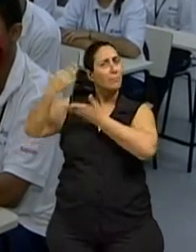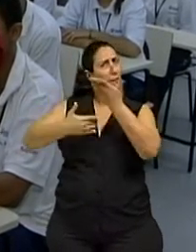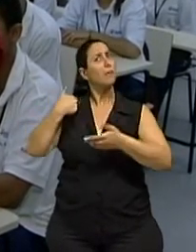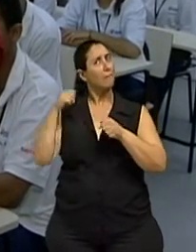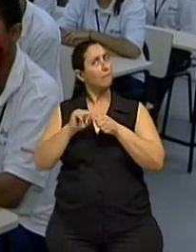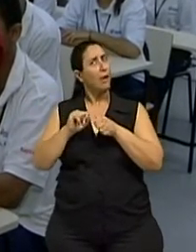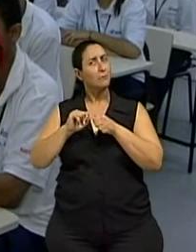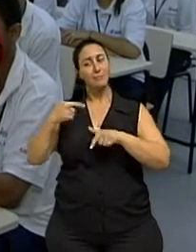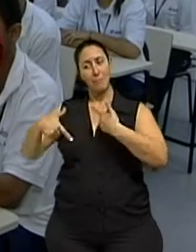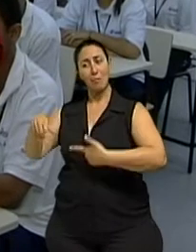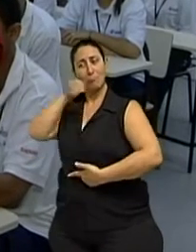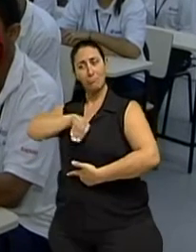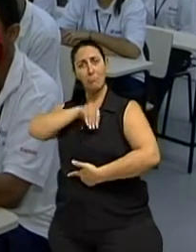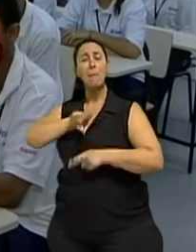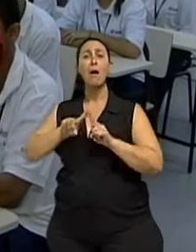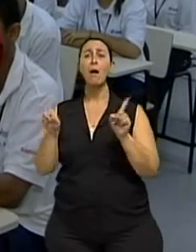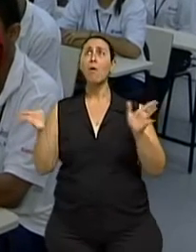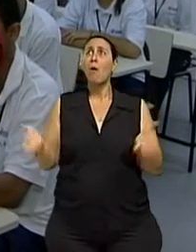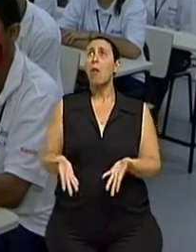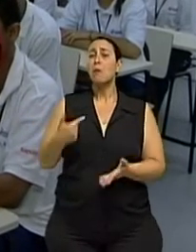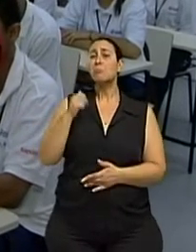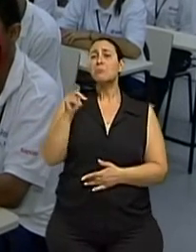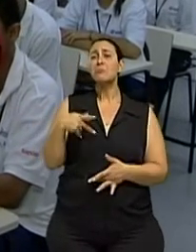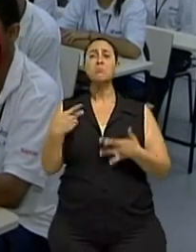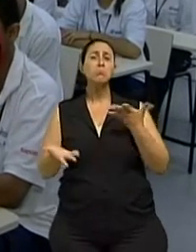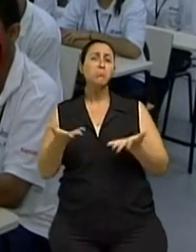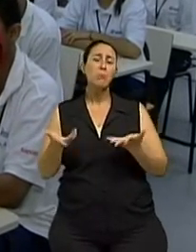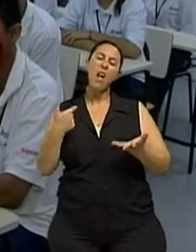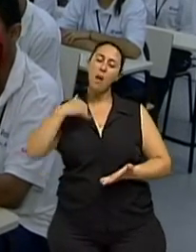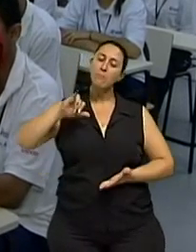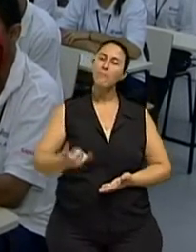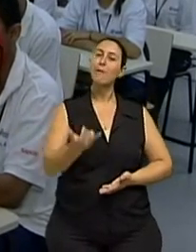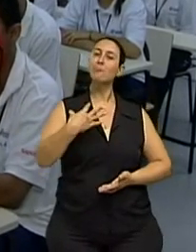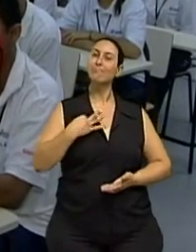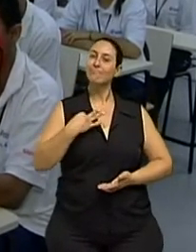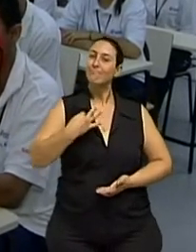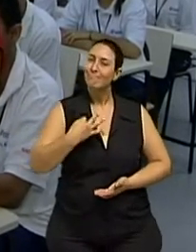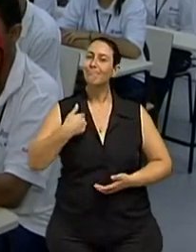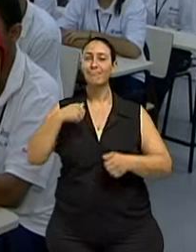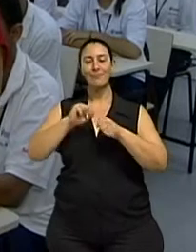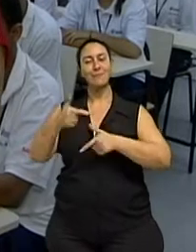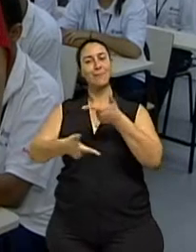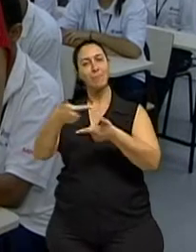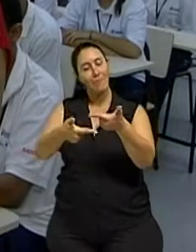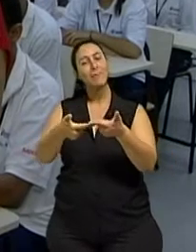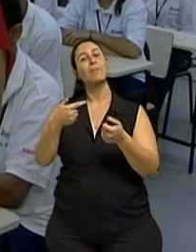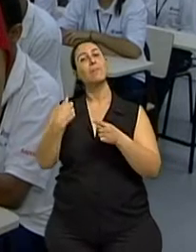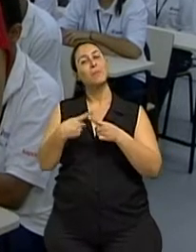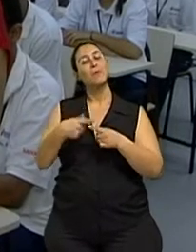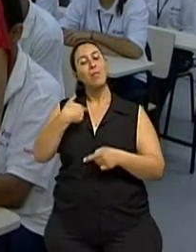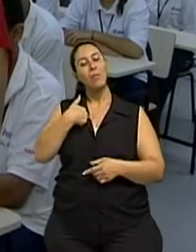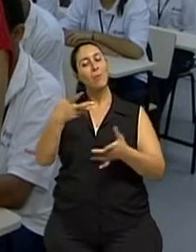de uma forma assalariada. Como eu sempre gostei de dar aula, eu achei que era a hora de eu dar aula exclusivamente tentando